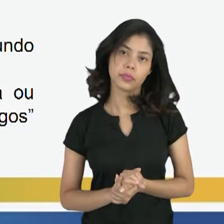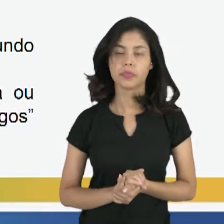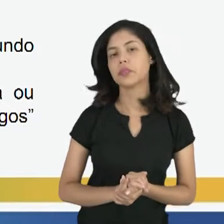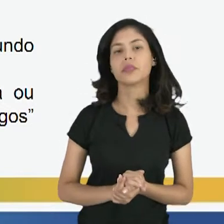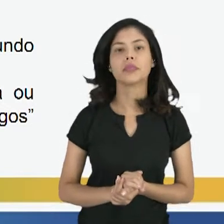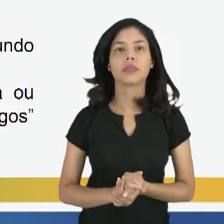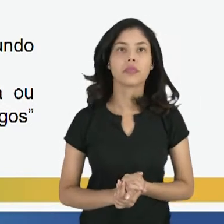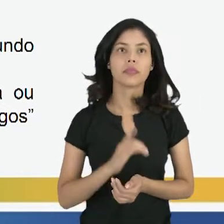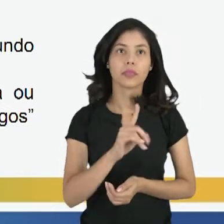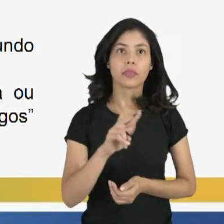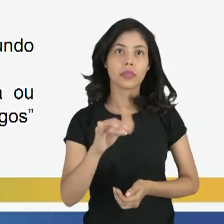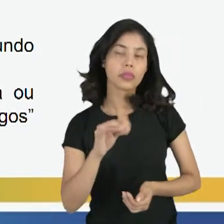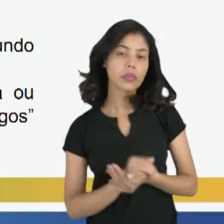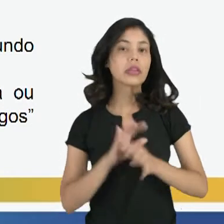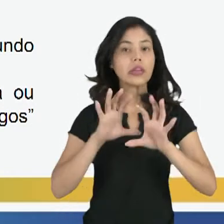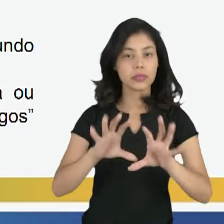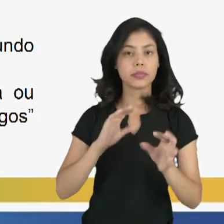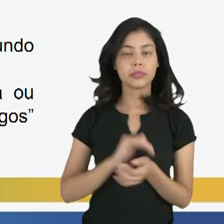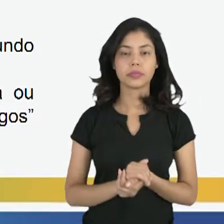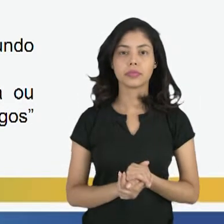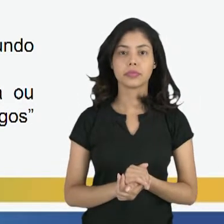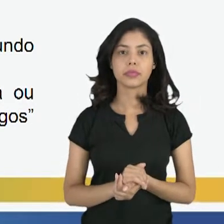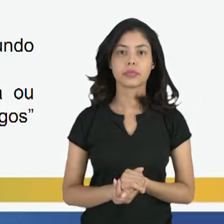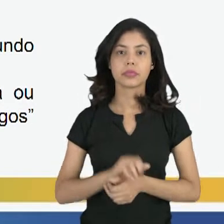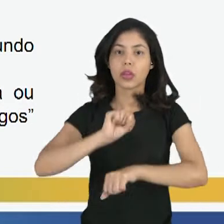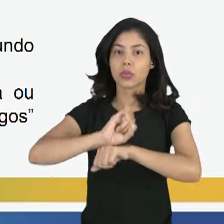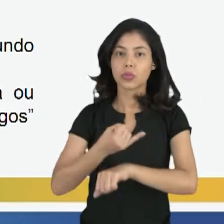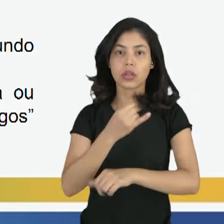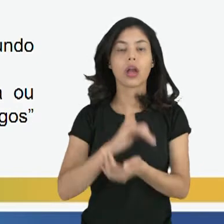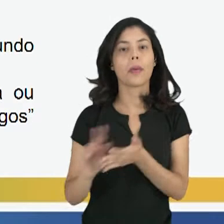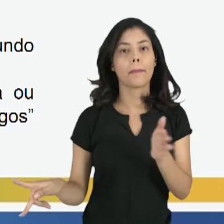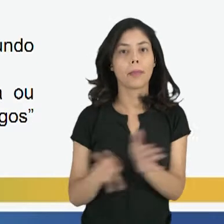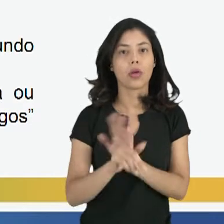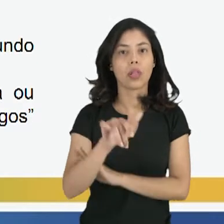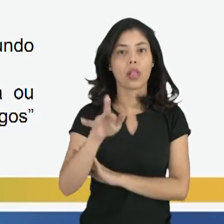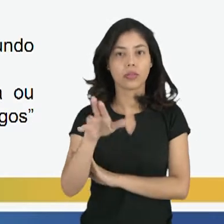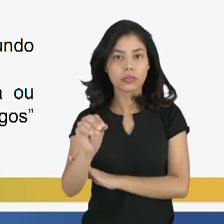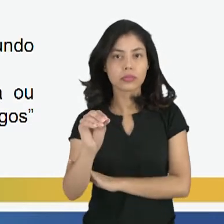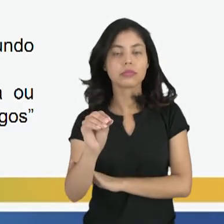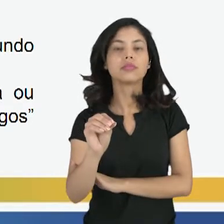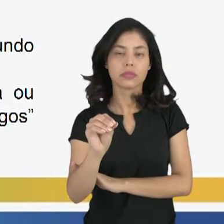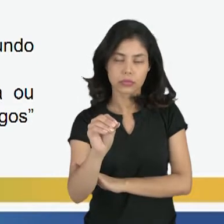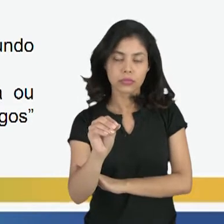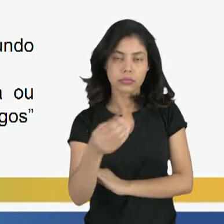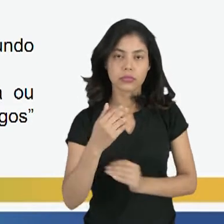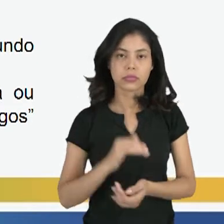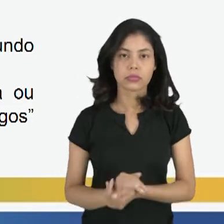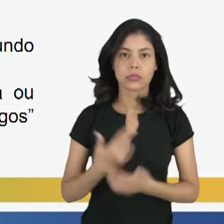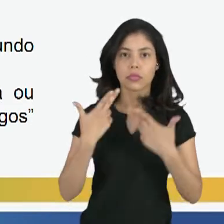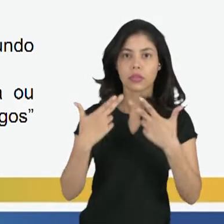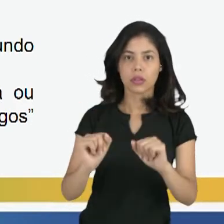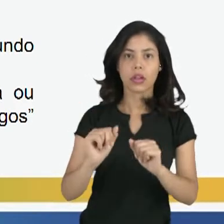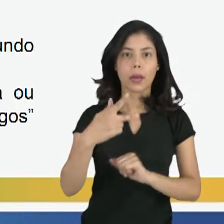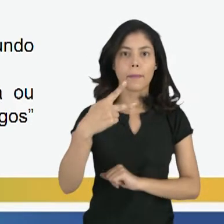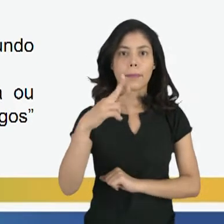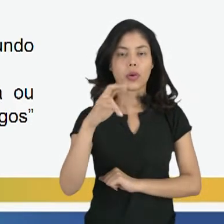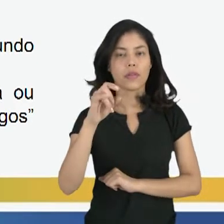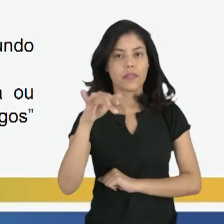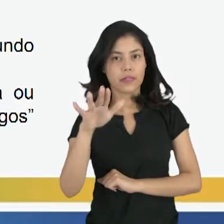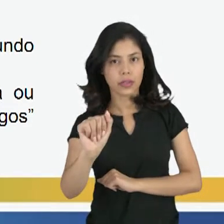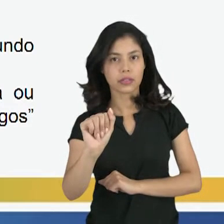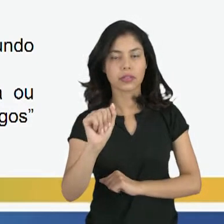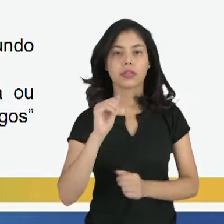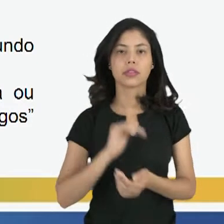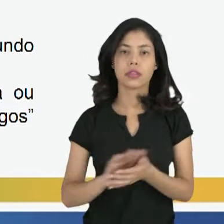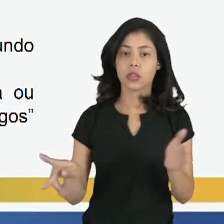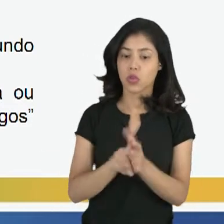do devir a ser, sujeito ao logos, razão ou lei. Então, é o profeta do devir. Herácto é o cara que